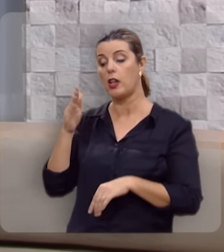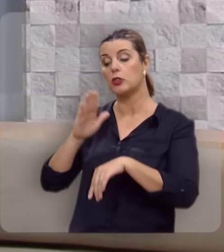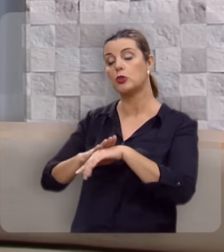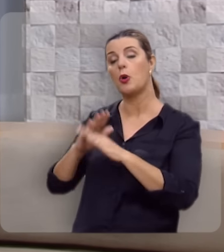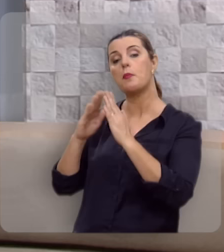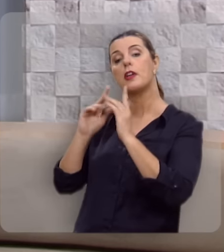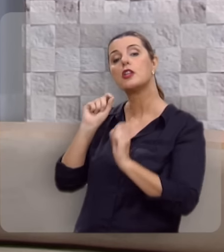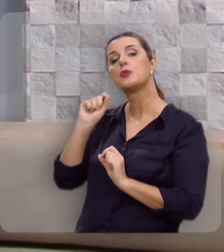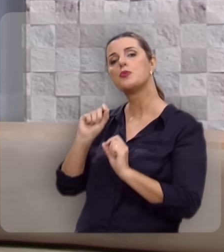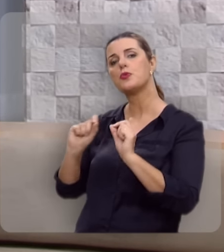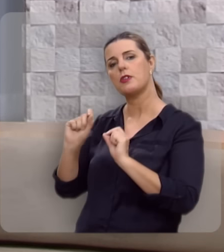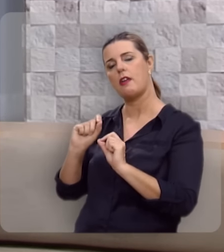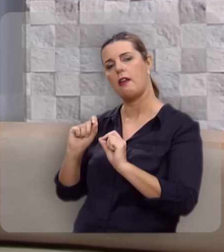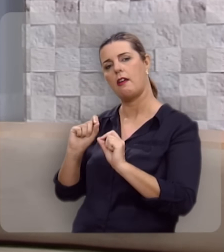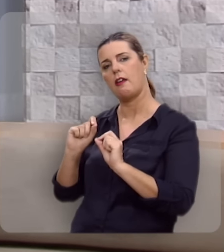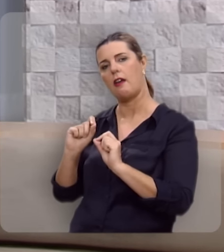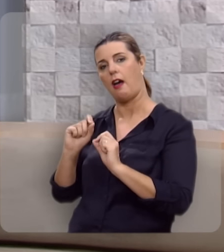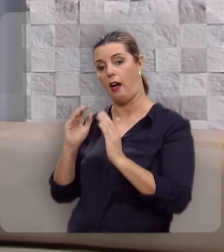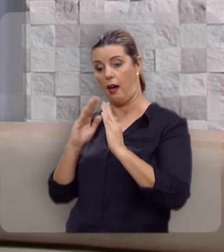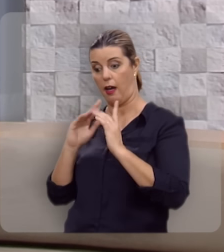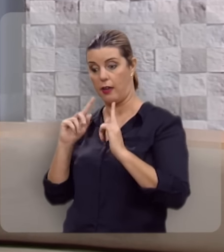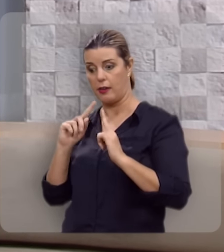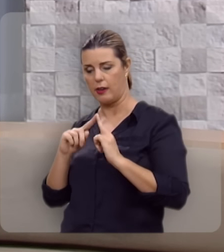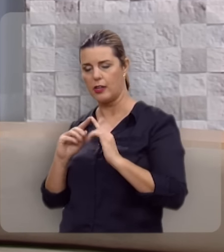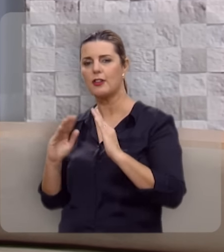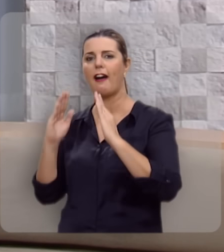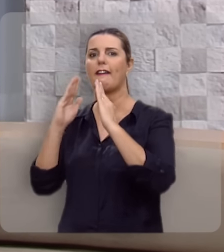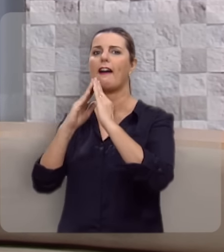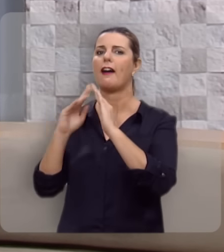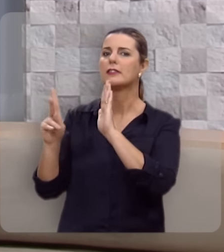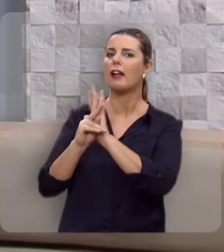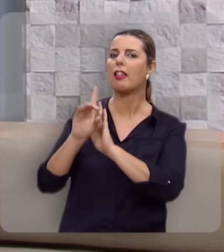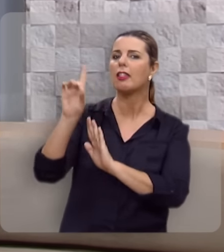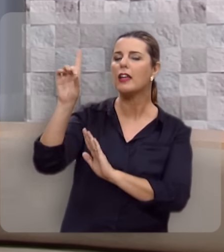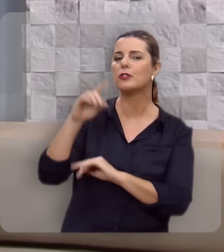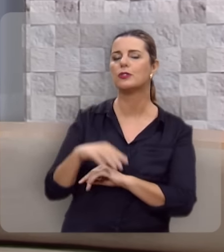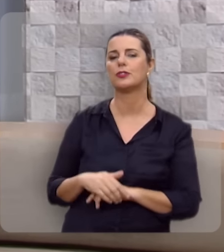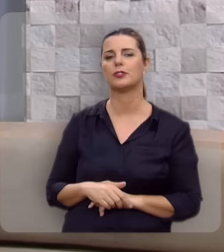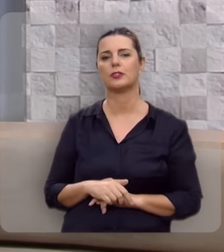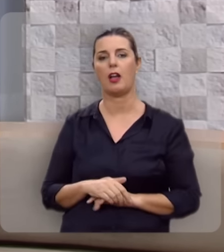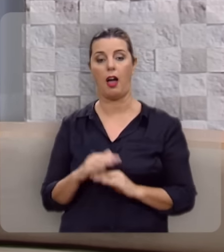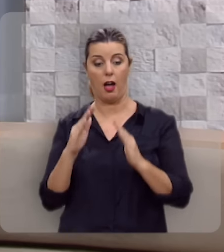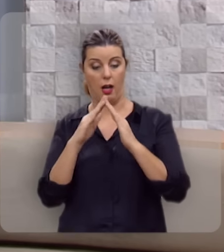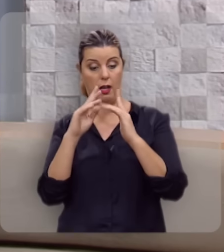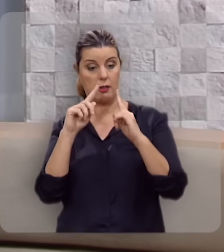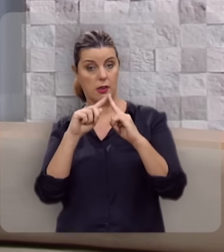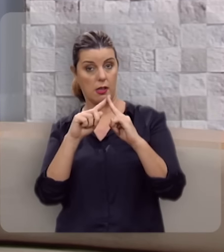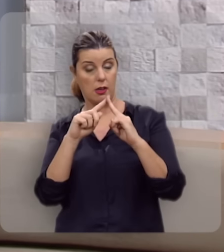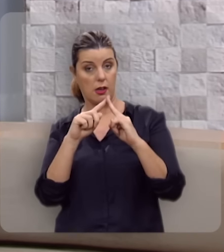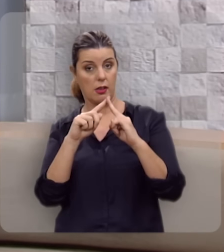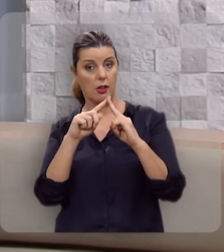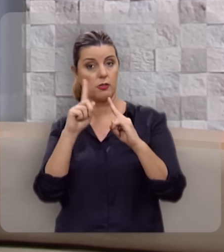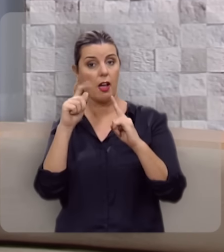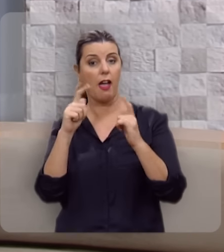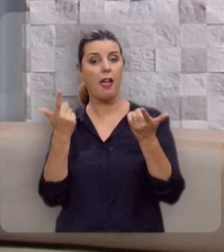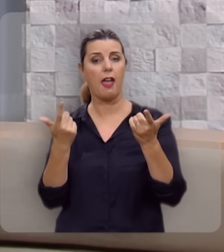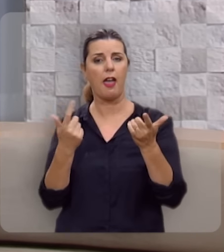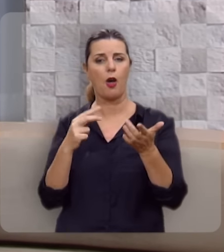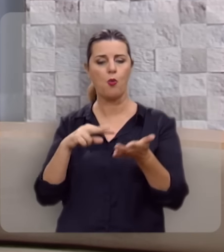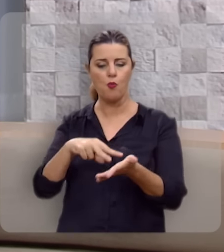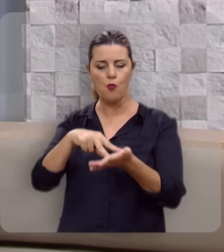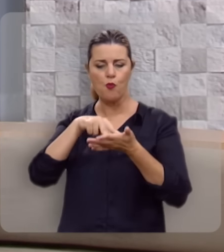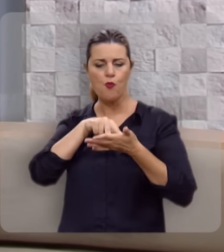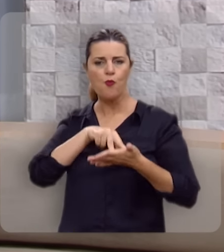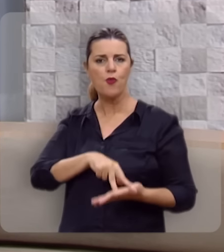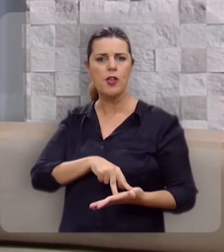igreja o seguinte, que a igreja é a casa de Deus, a igreja é